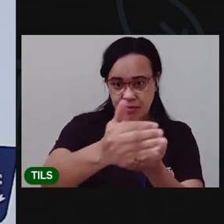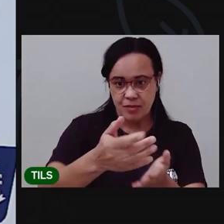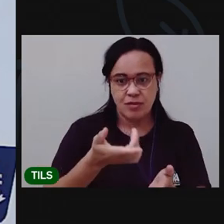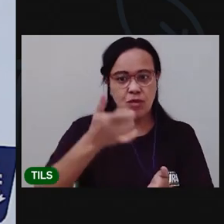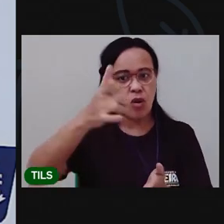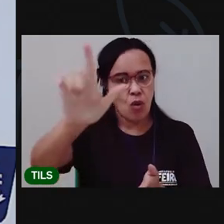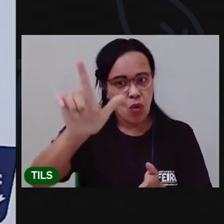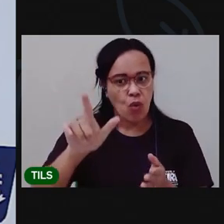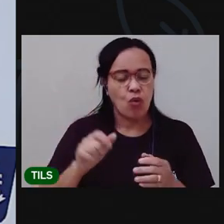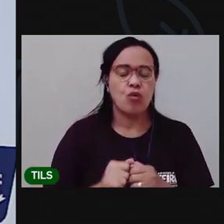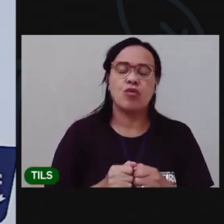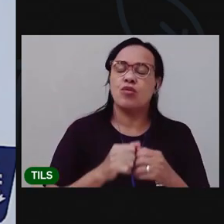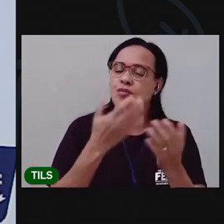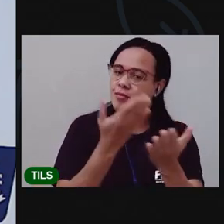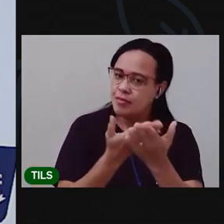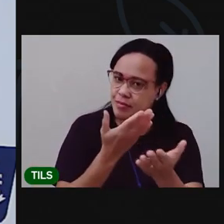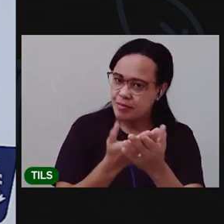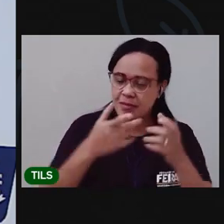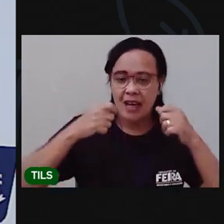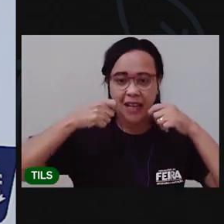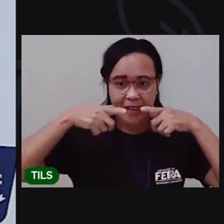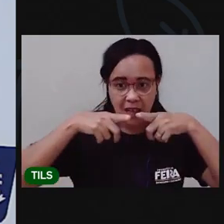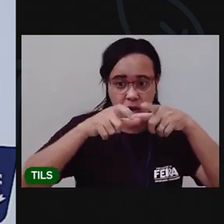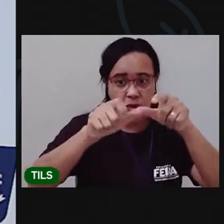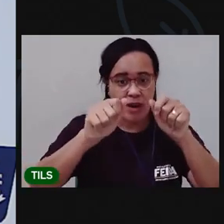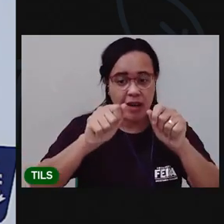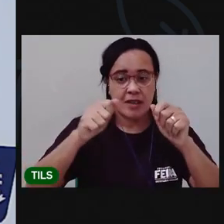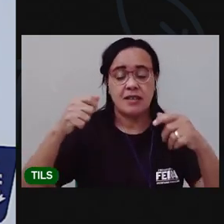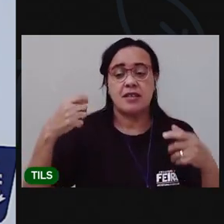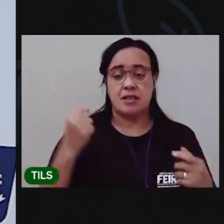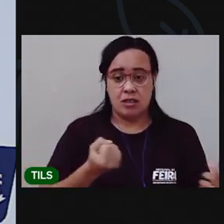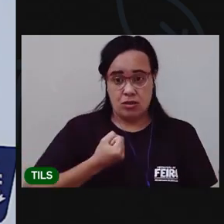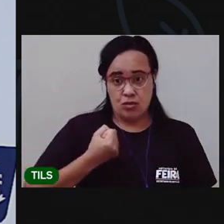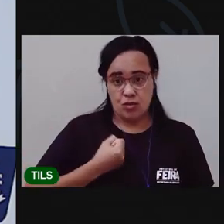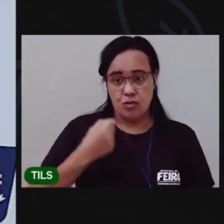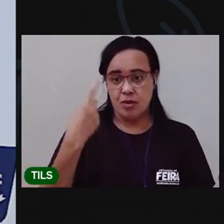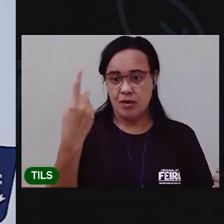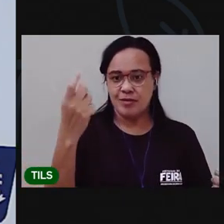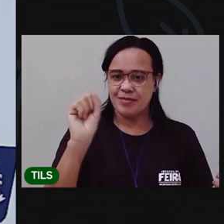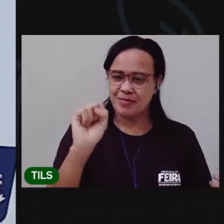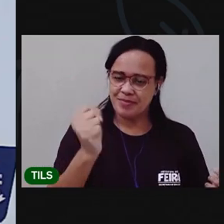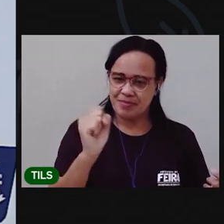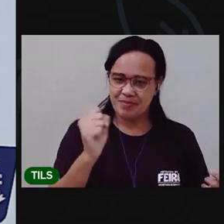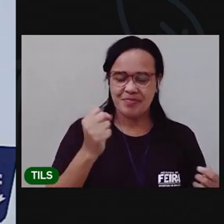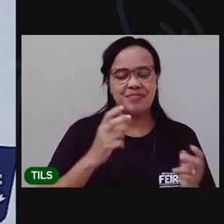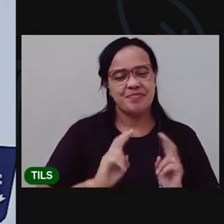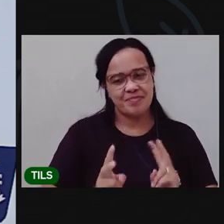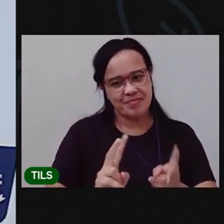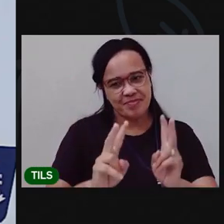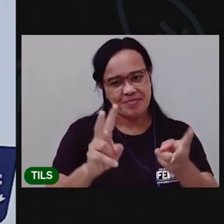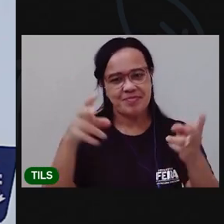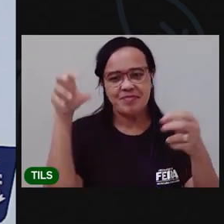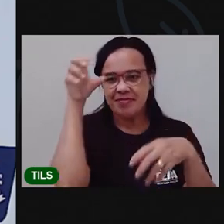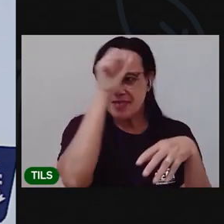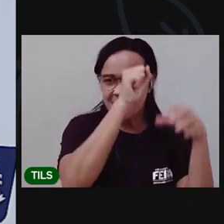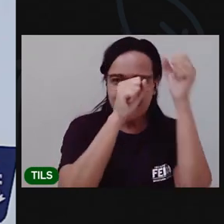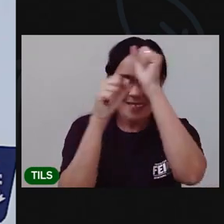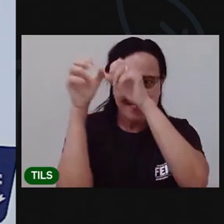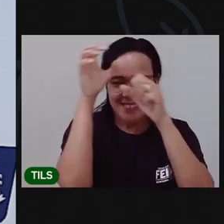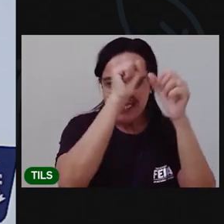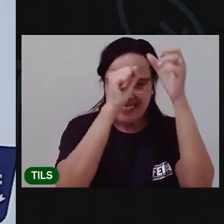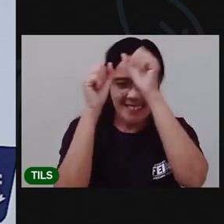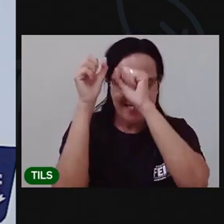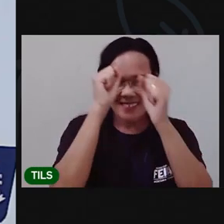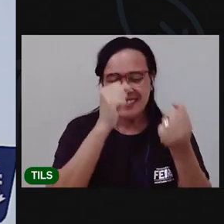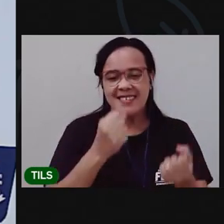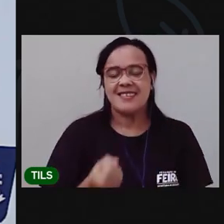a aula de linguagens. Nossa aula de número 18, onde a gente vai continuar aprendendo na